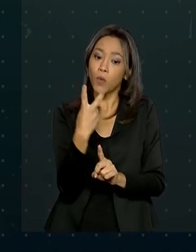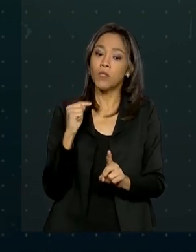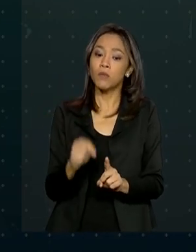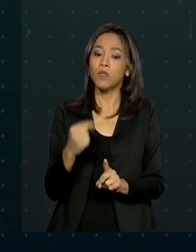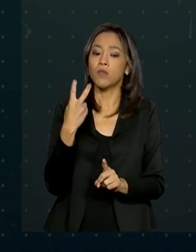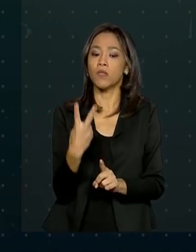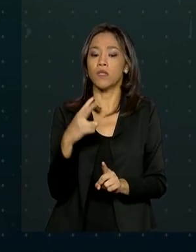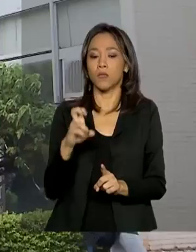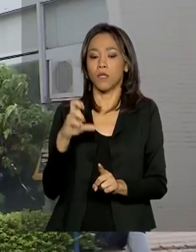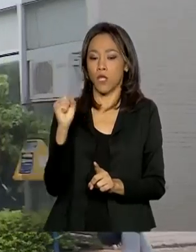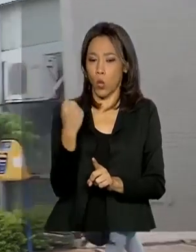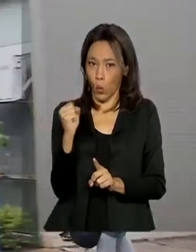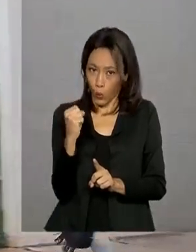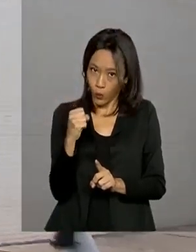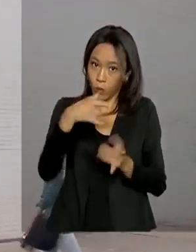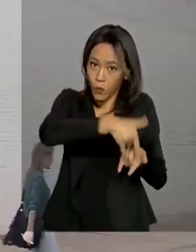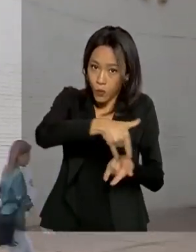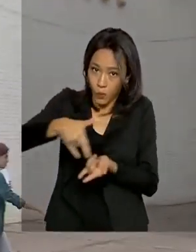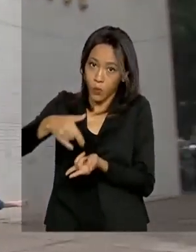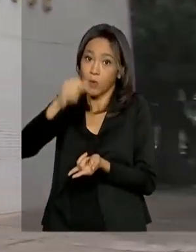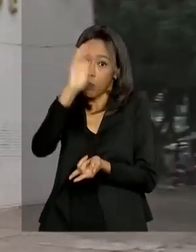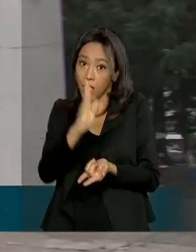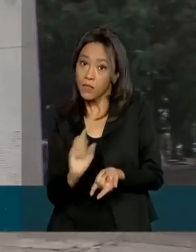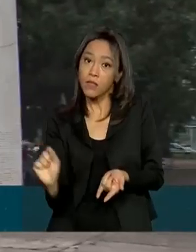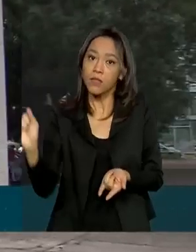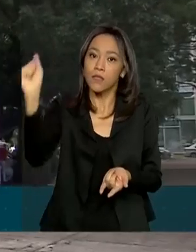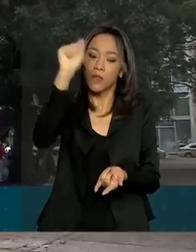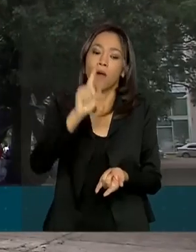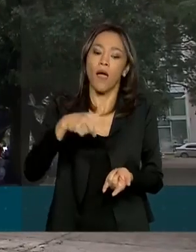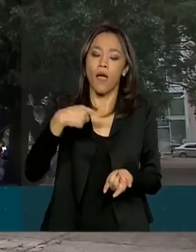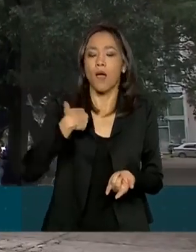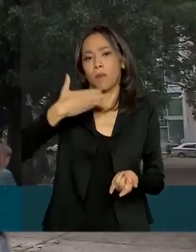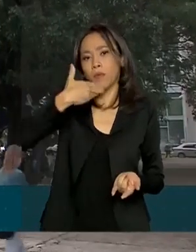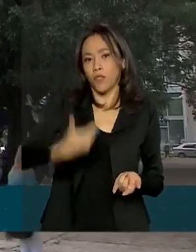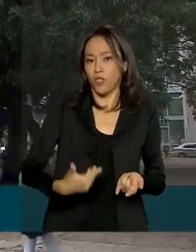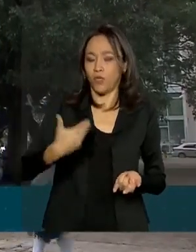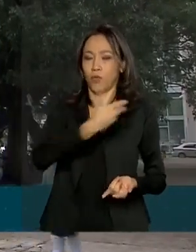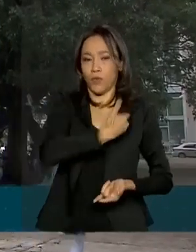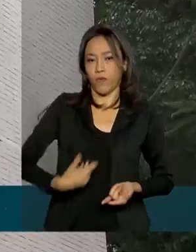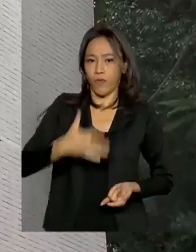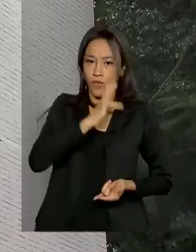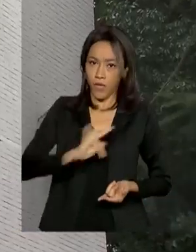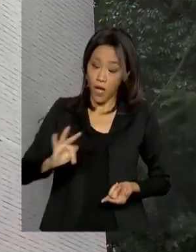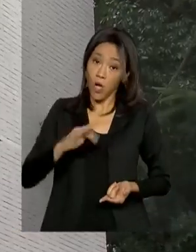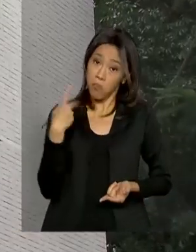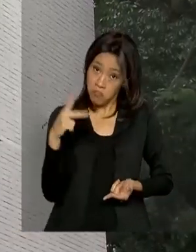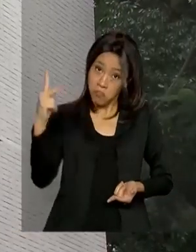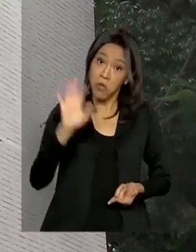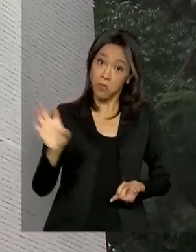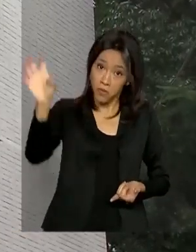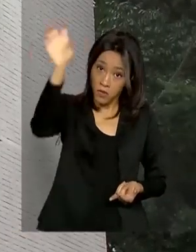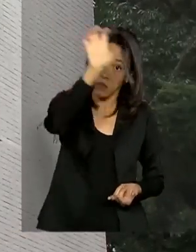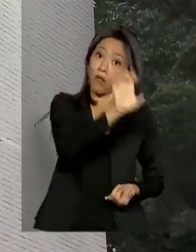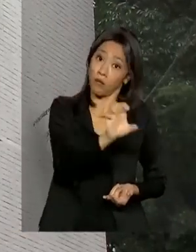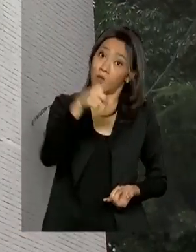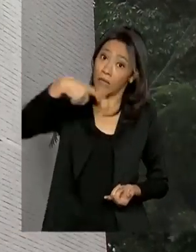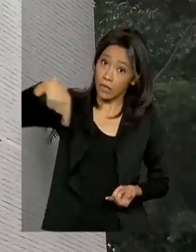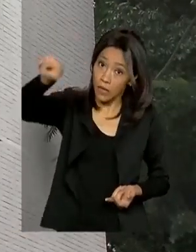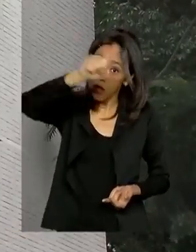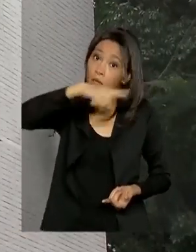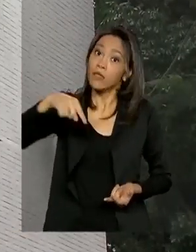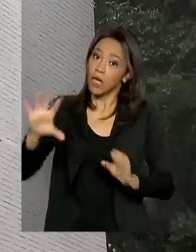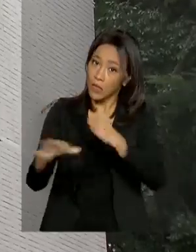leitos no país. A solicitação é feita ao governo federal pelos gestores locais, que garantem a estrutura para o